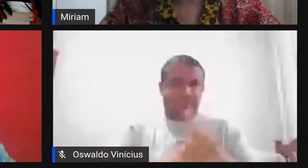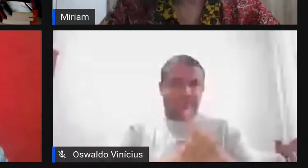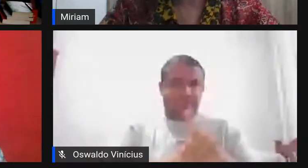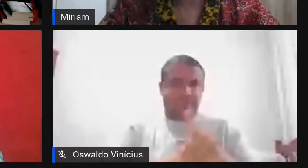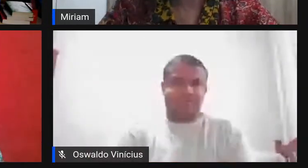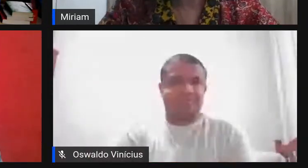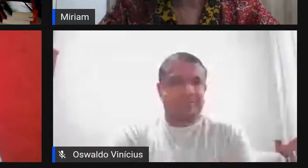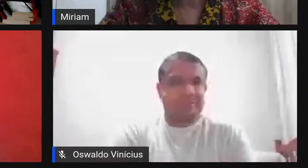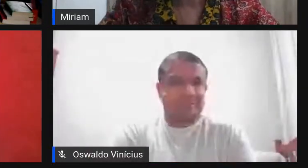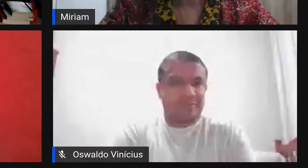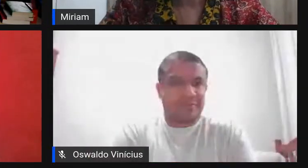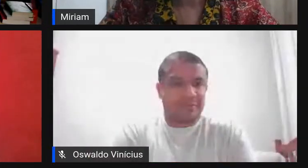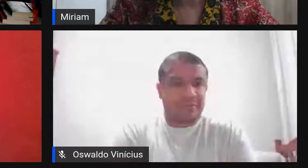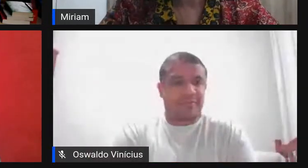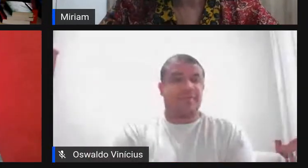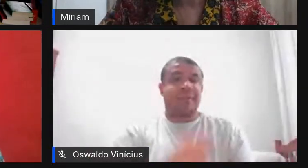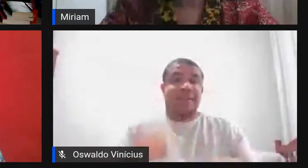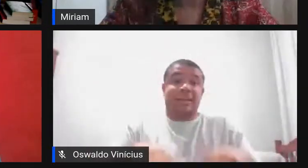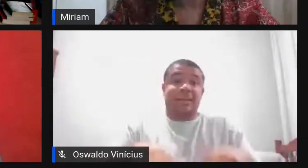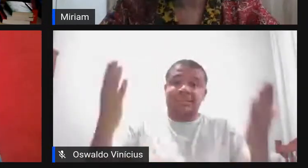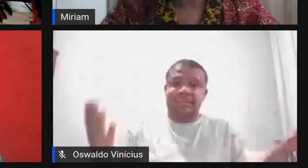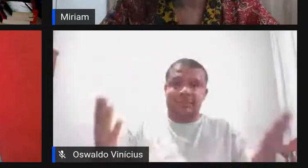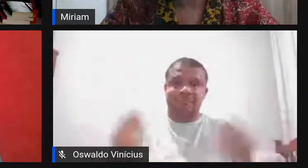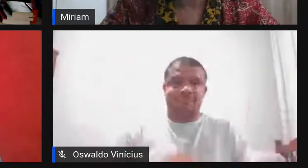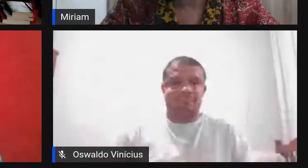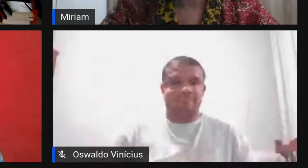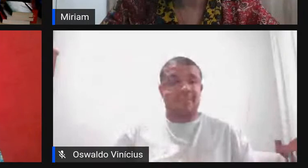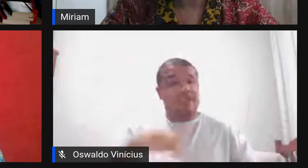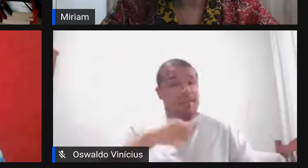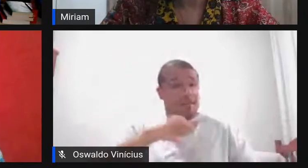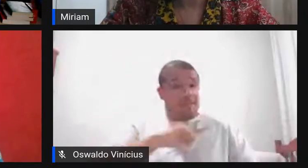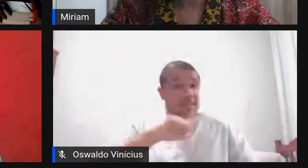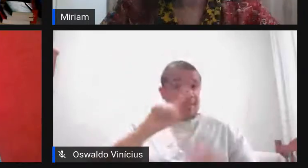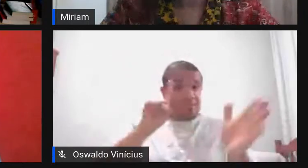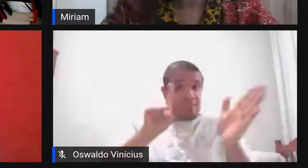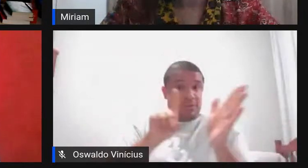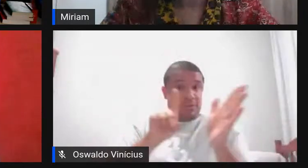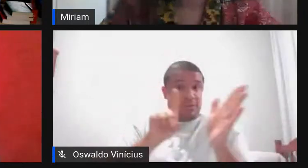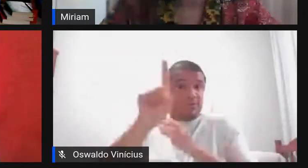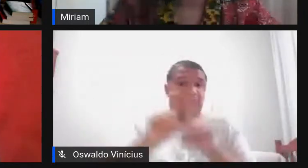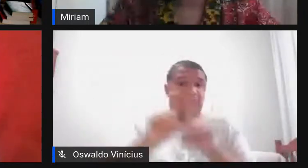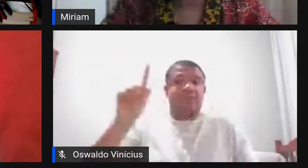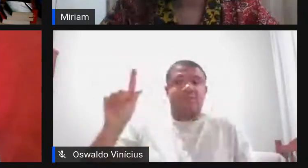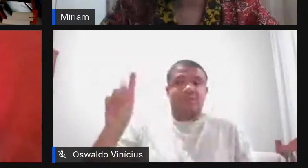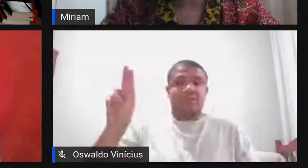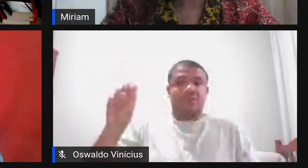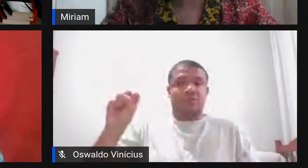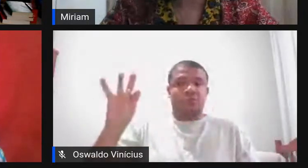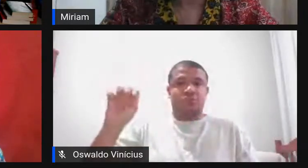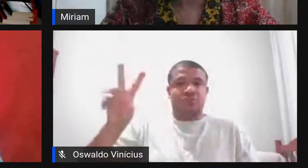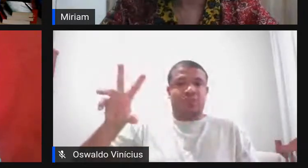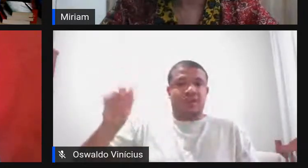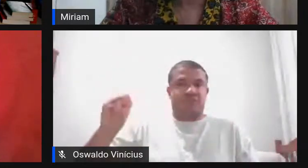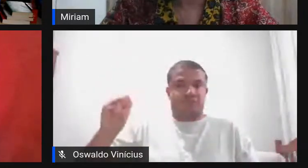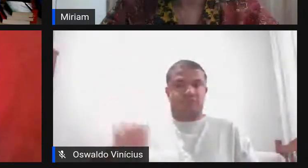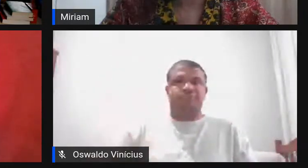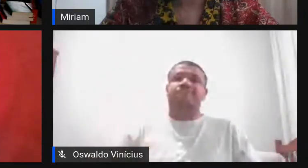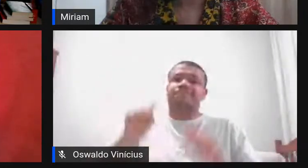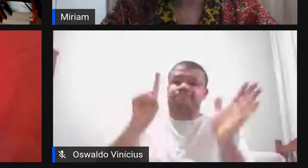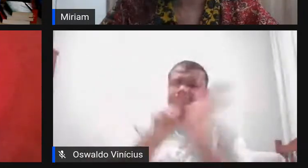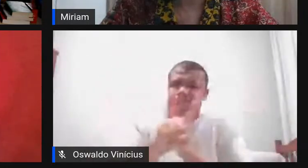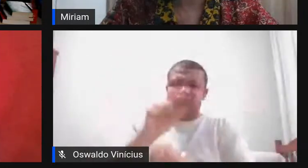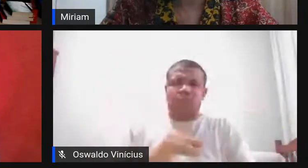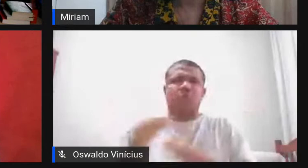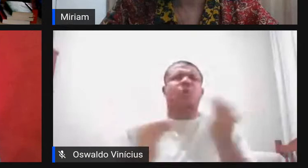então Thalita temos uma pergunta também do Gustavo Castelões é uma pergunta como